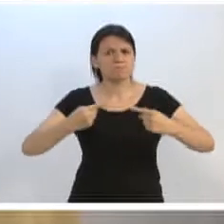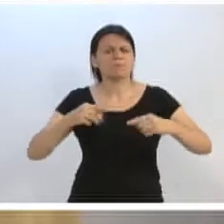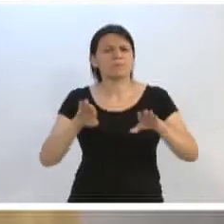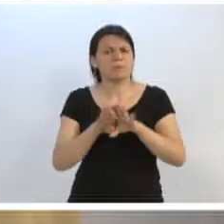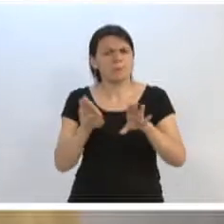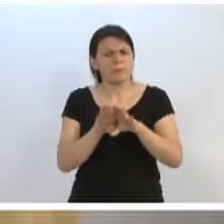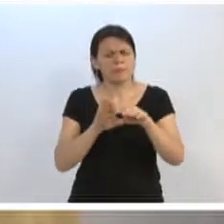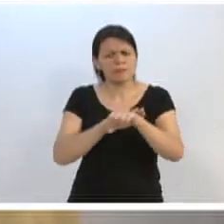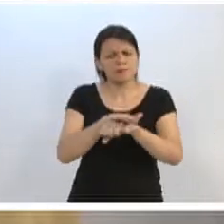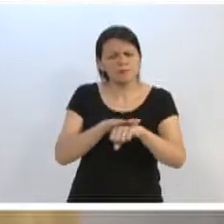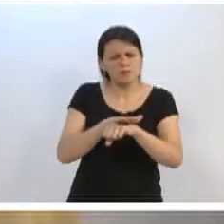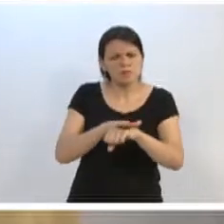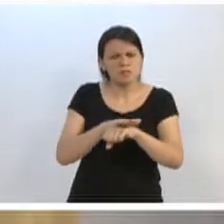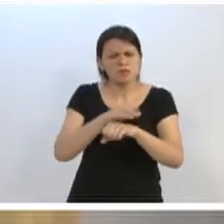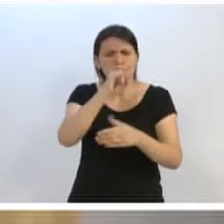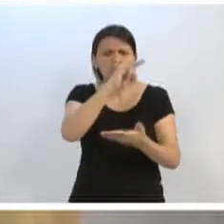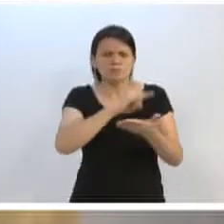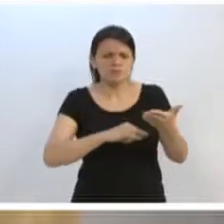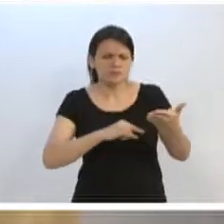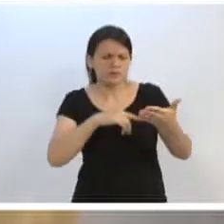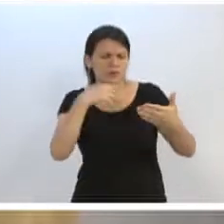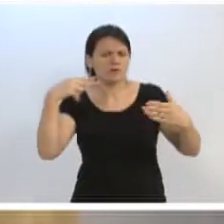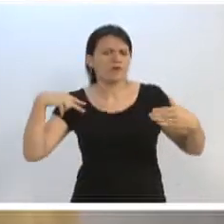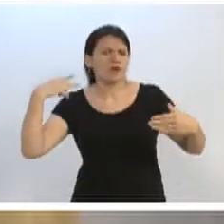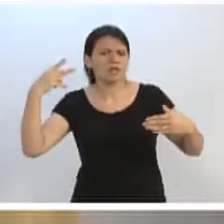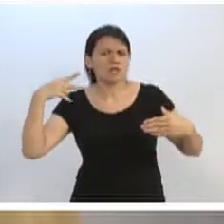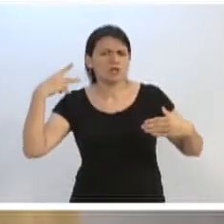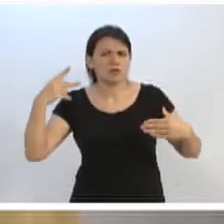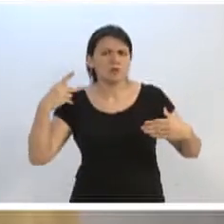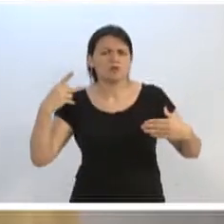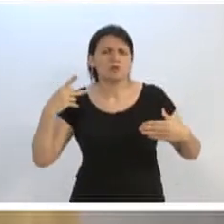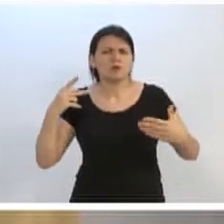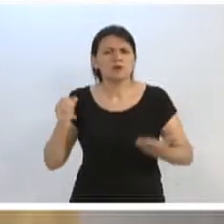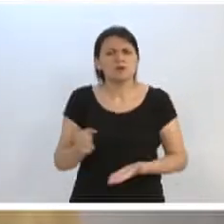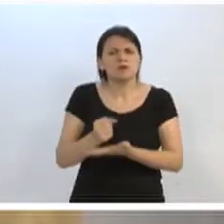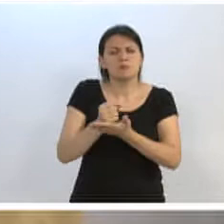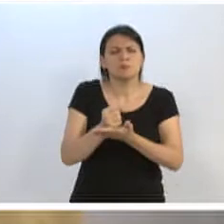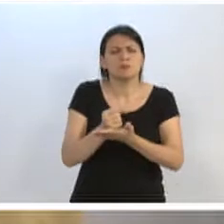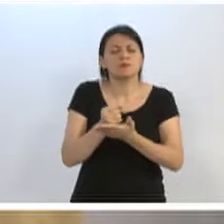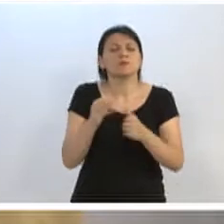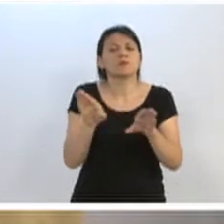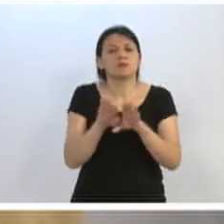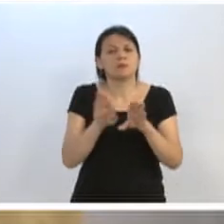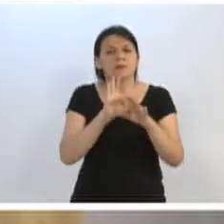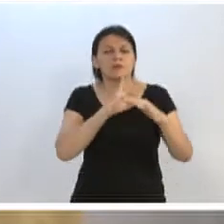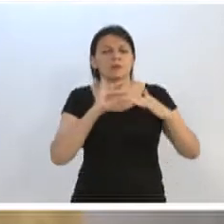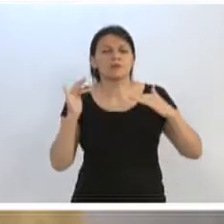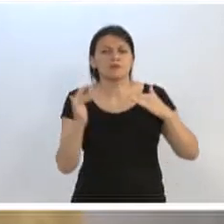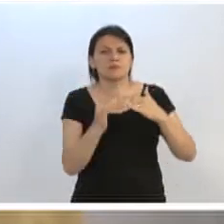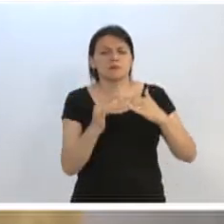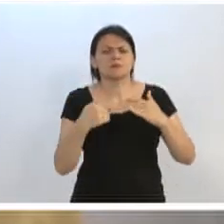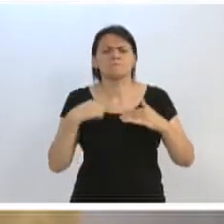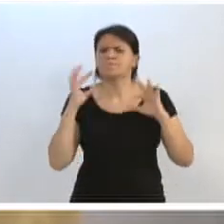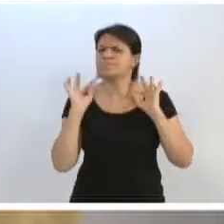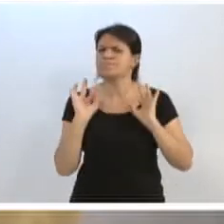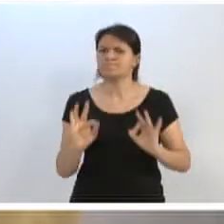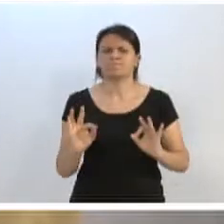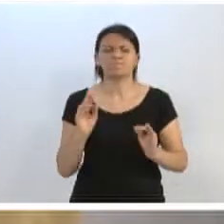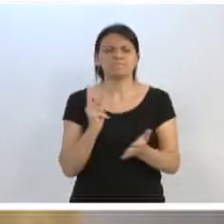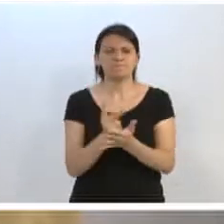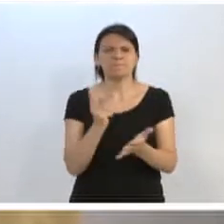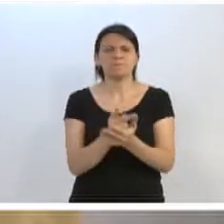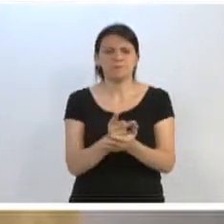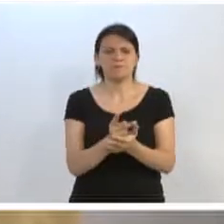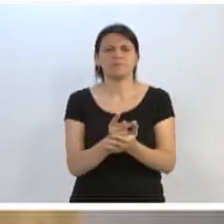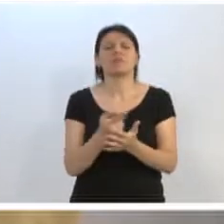transparência aqui, encaminhando aos vereadores essas manifestações de apoio que estamos tendo, também nas redes sociais. Tenho certeza que continuarei,